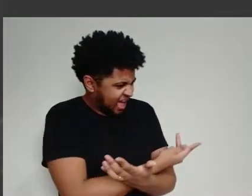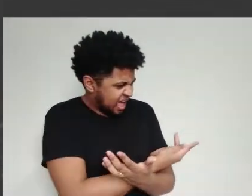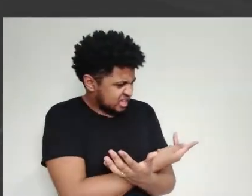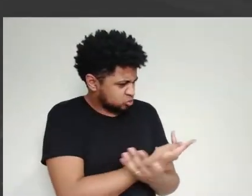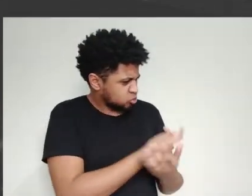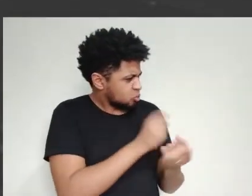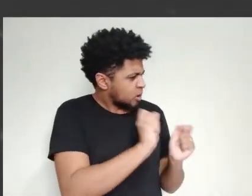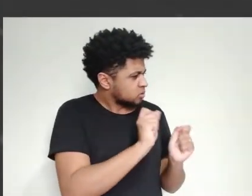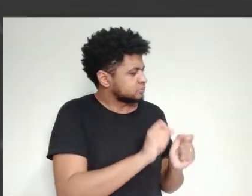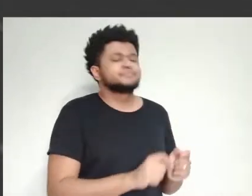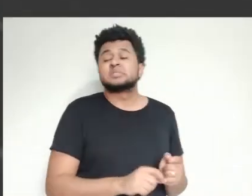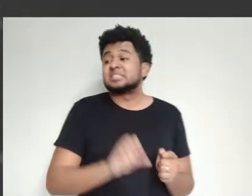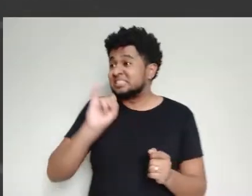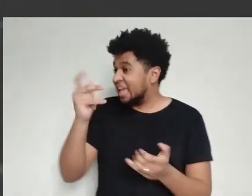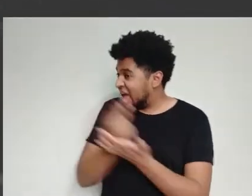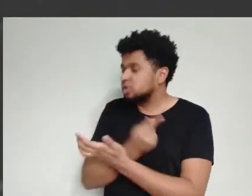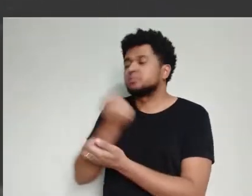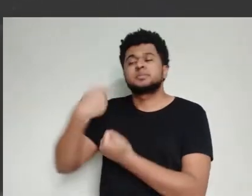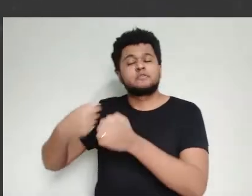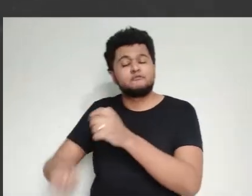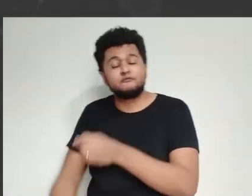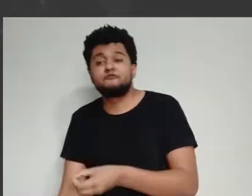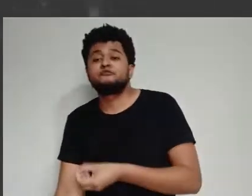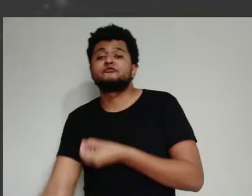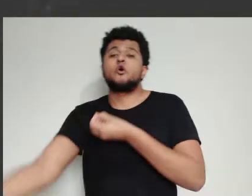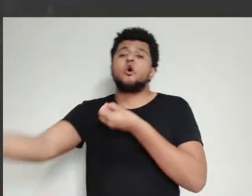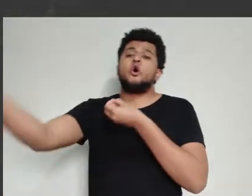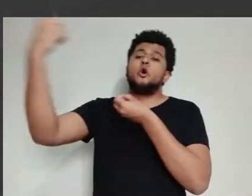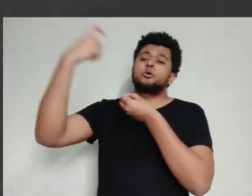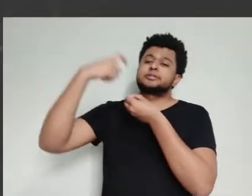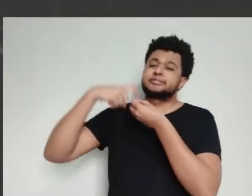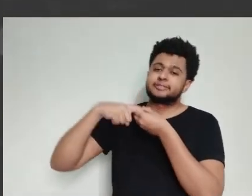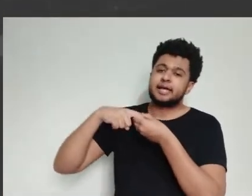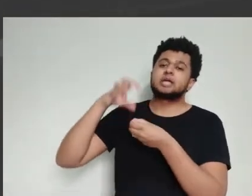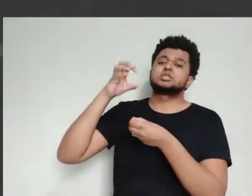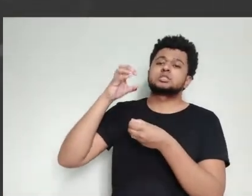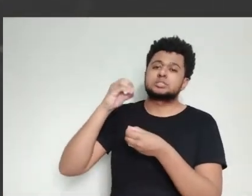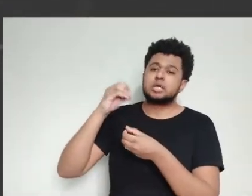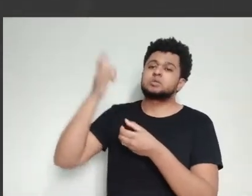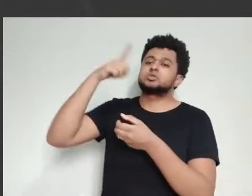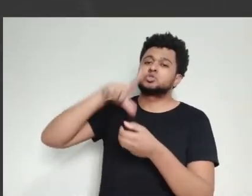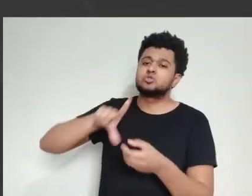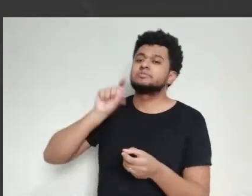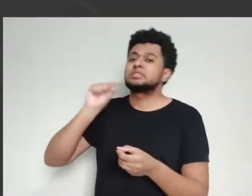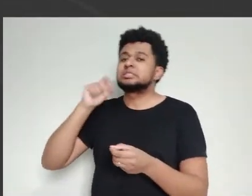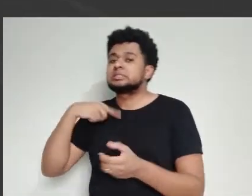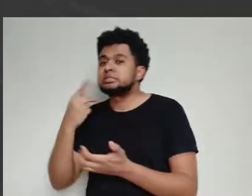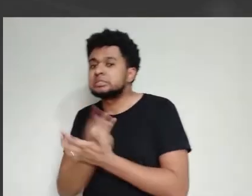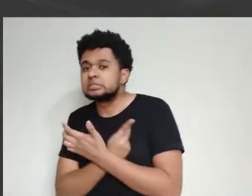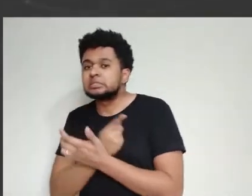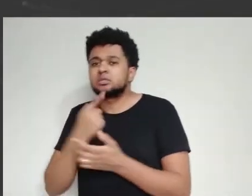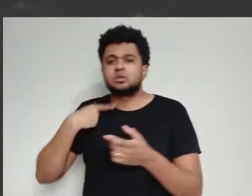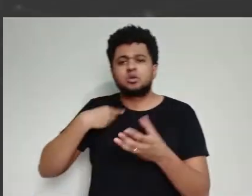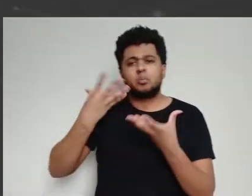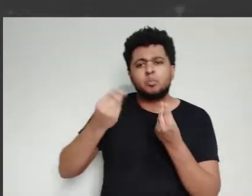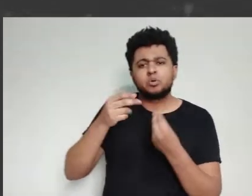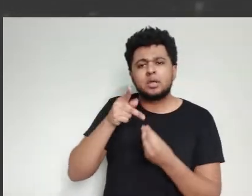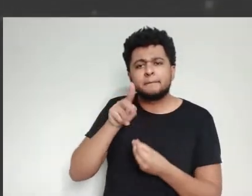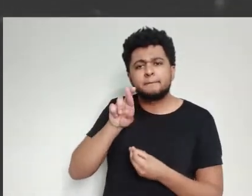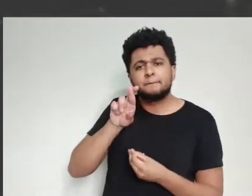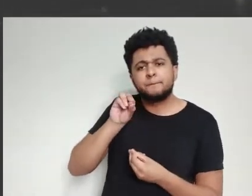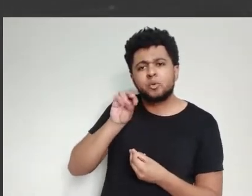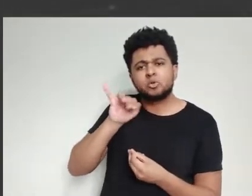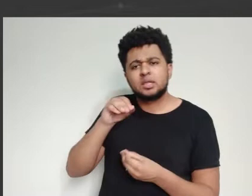exames bioquímicos e hematológicos. Mesmo os exames que a gente faz para o humano, não muda absolutamente nada. Então, com base nesses